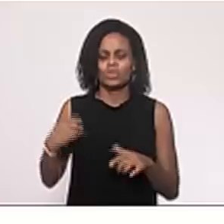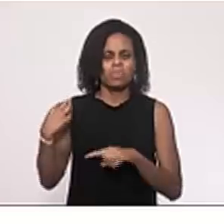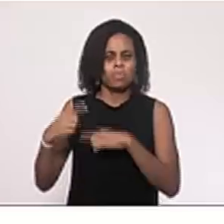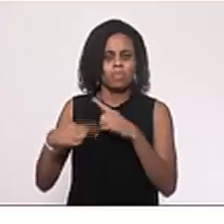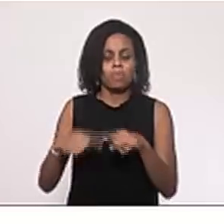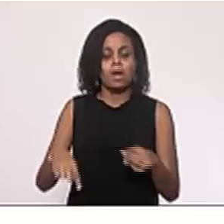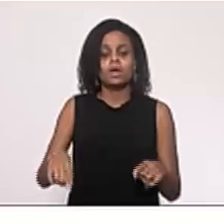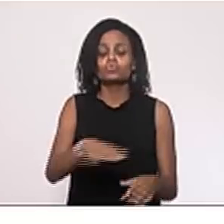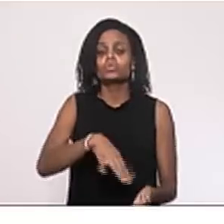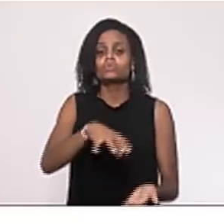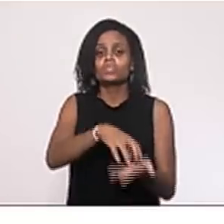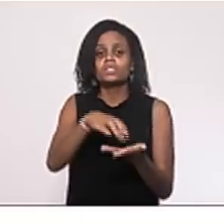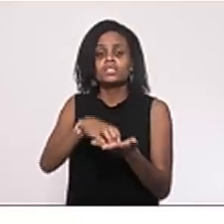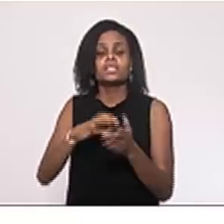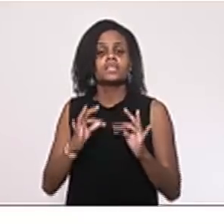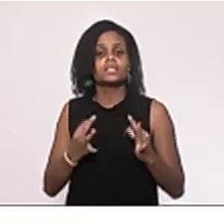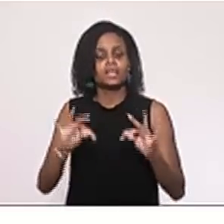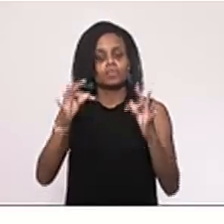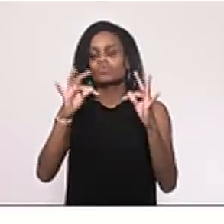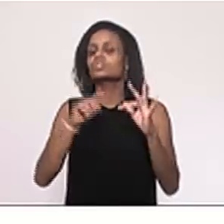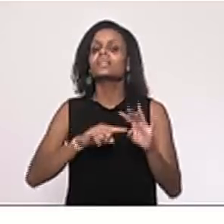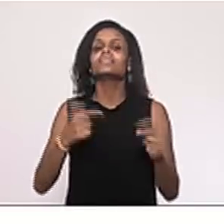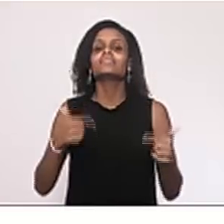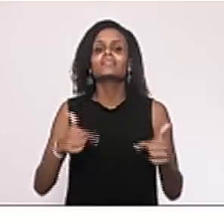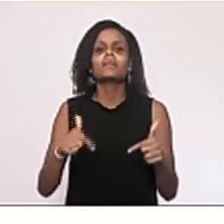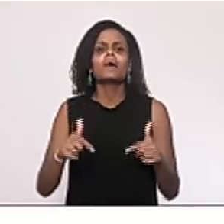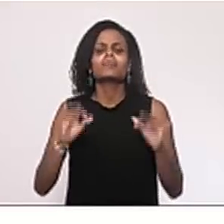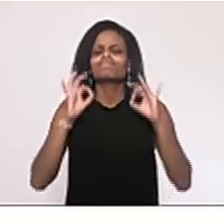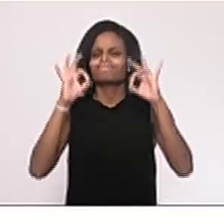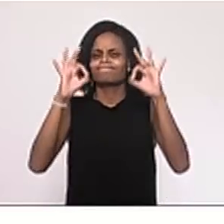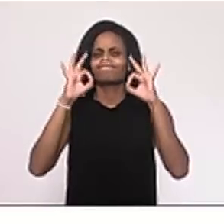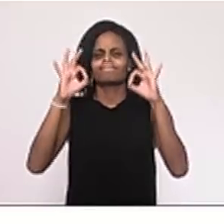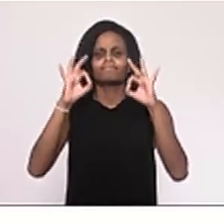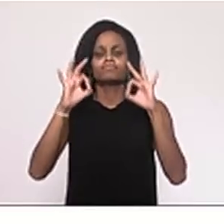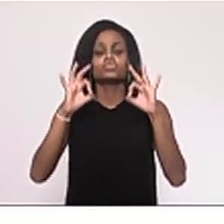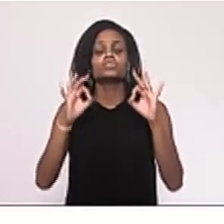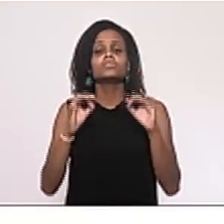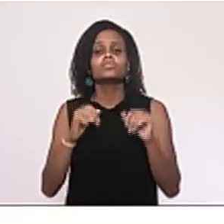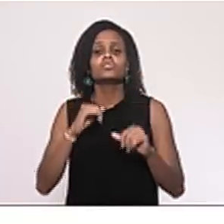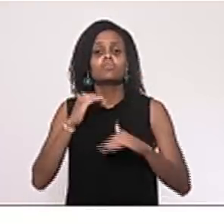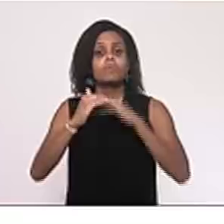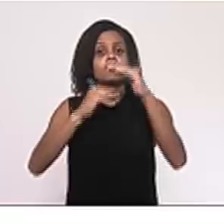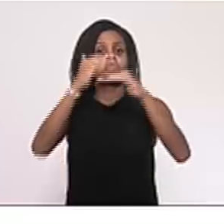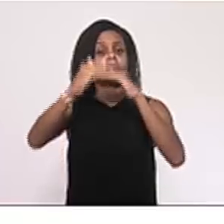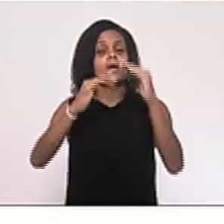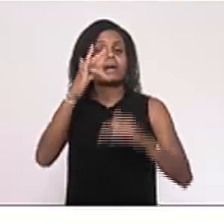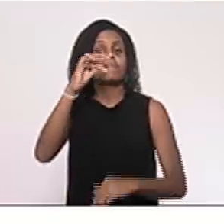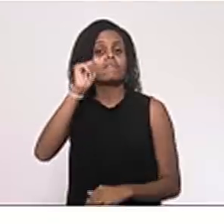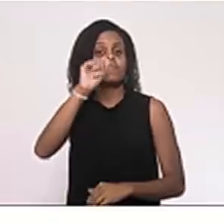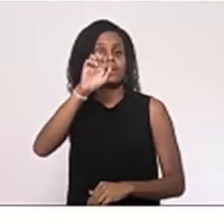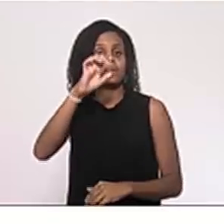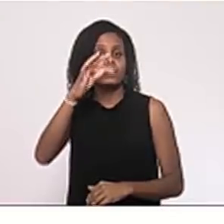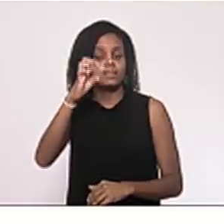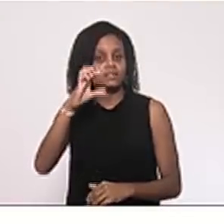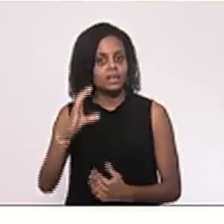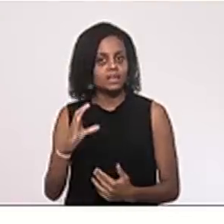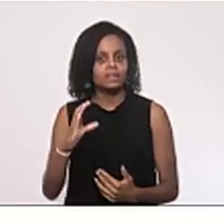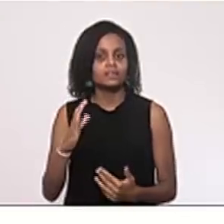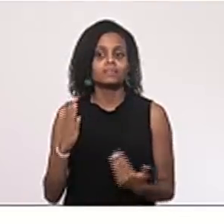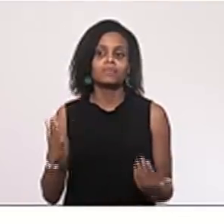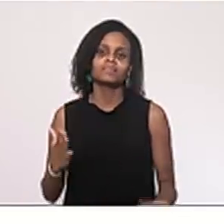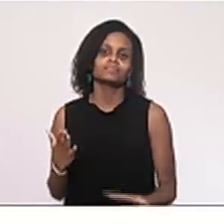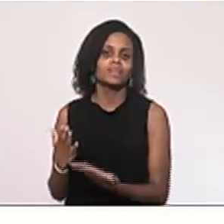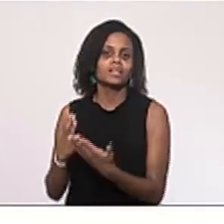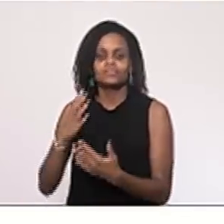e da tecnologia, está fazendo um trabalho hercúleo de restaurar as FAETECs, no entanto, eles